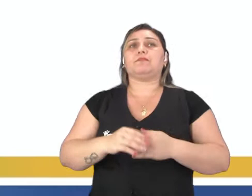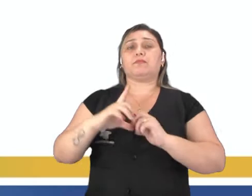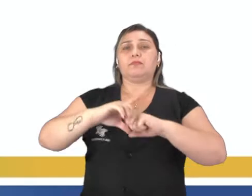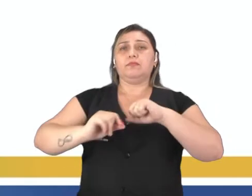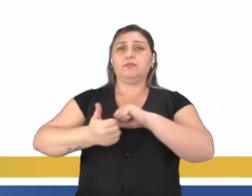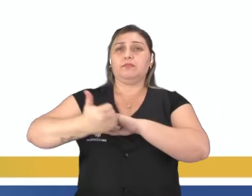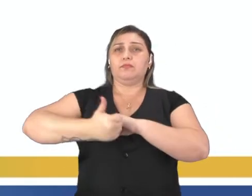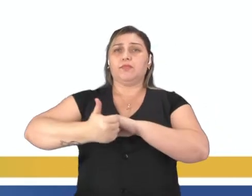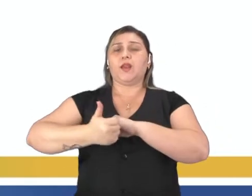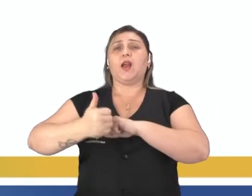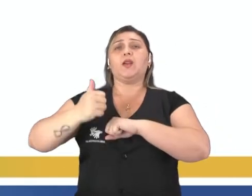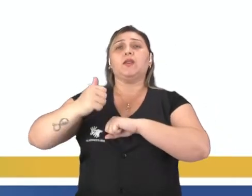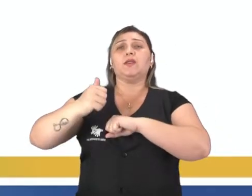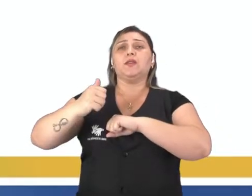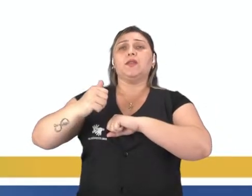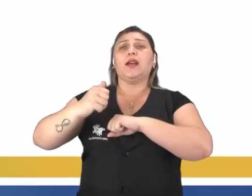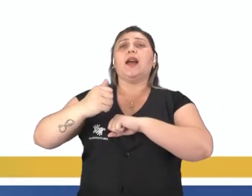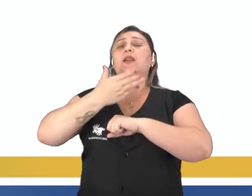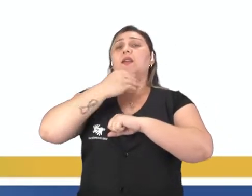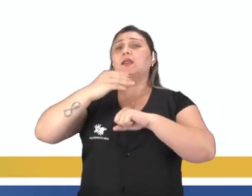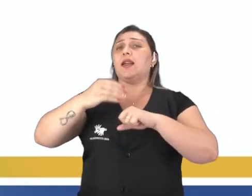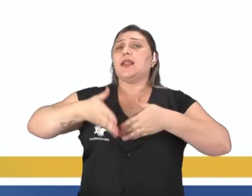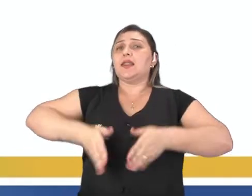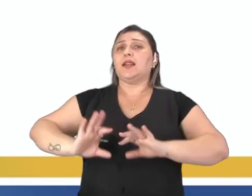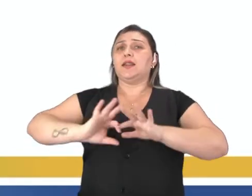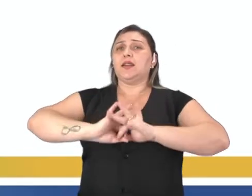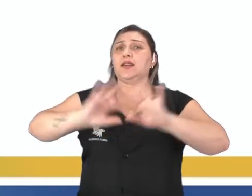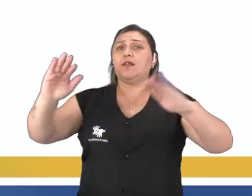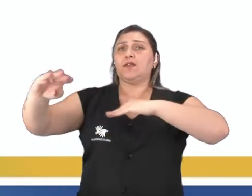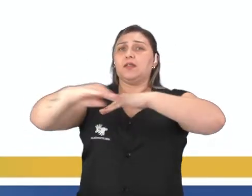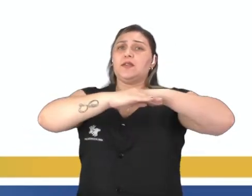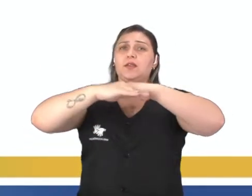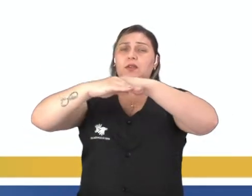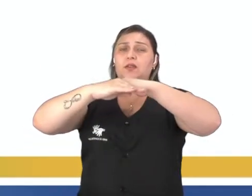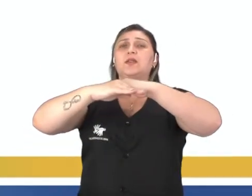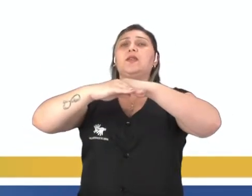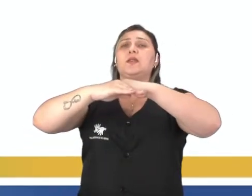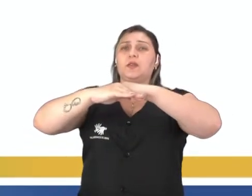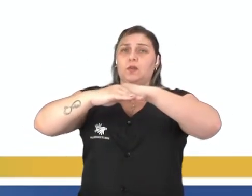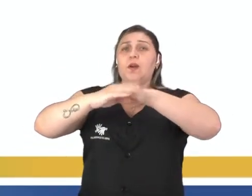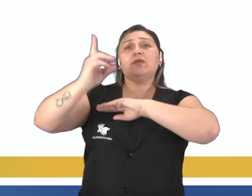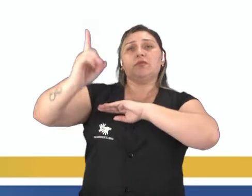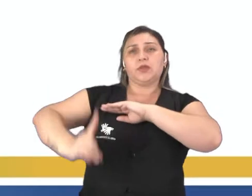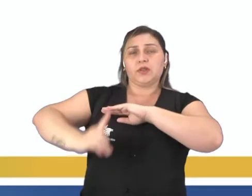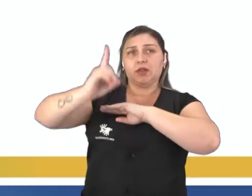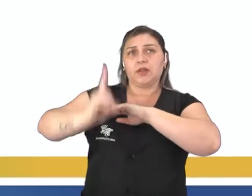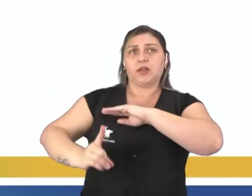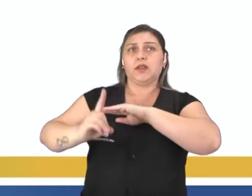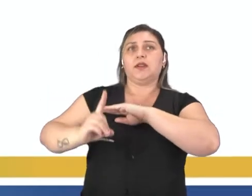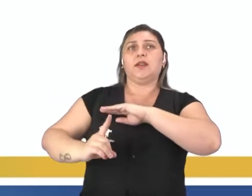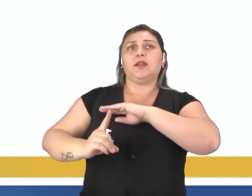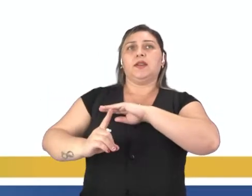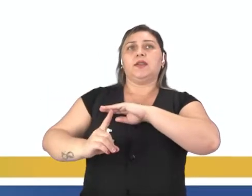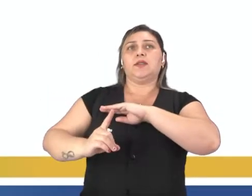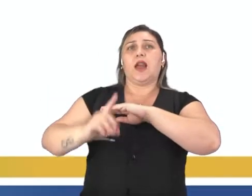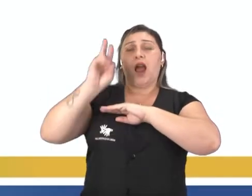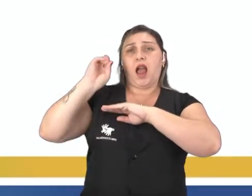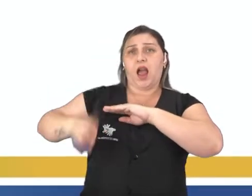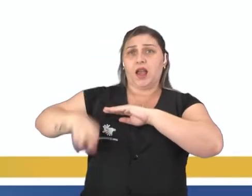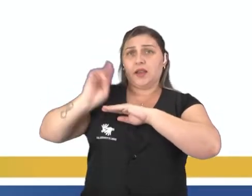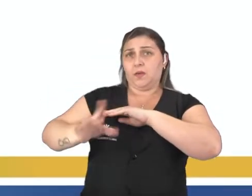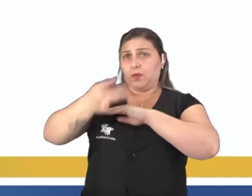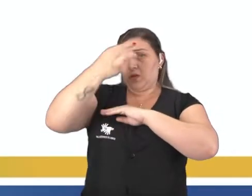primeiro, que diz que todos os seres humanos nascem livres e iguais em dignidade e direito, são dotados de razão e